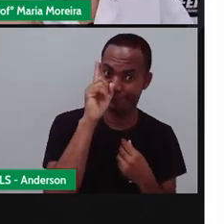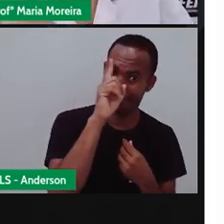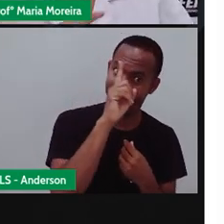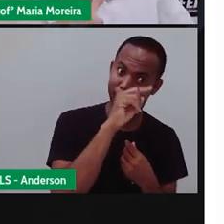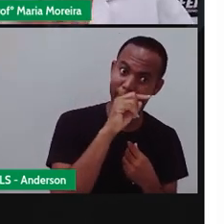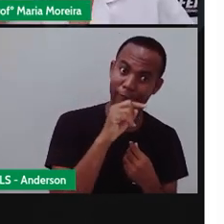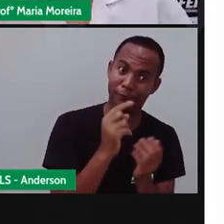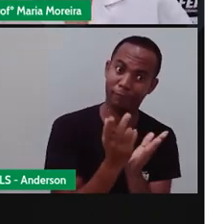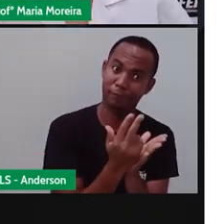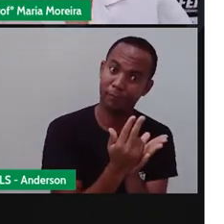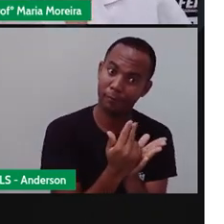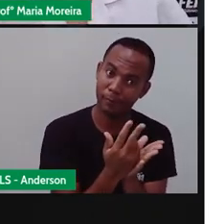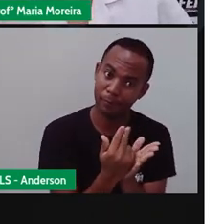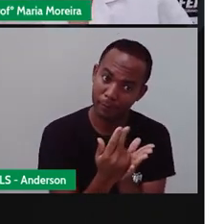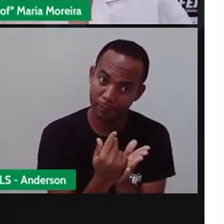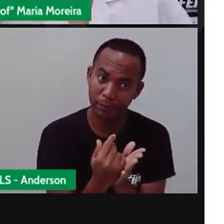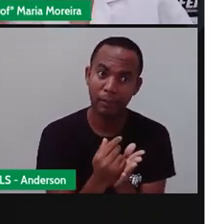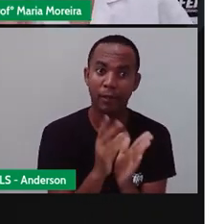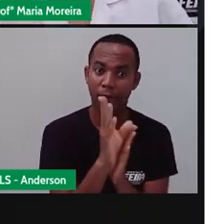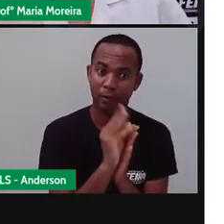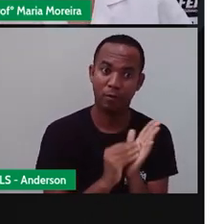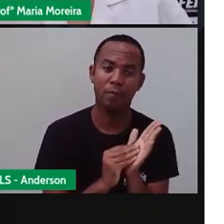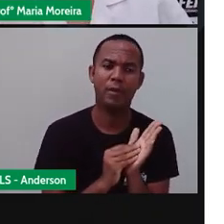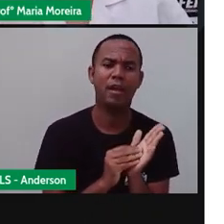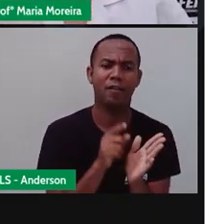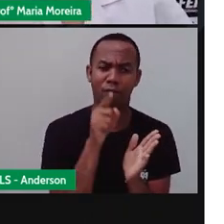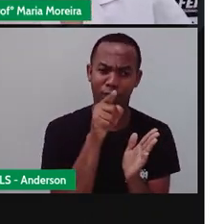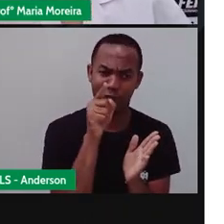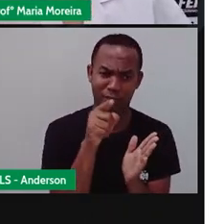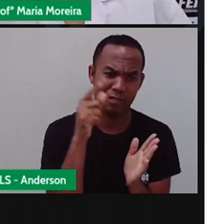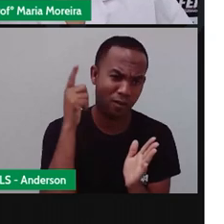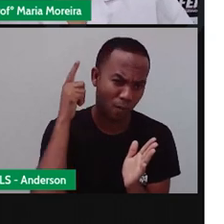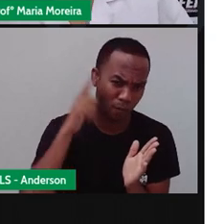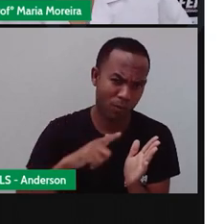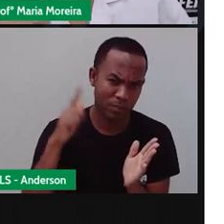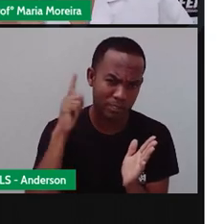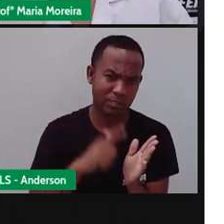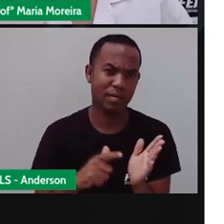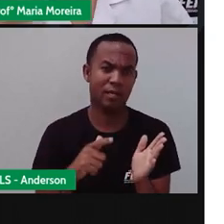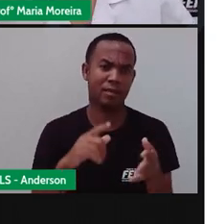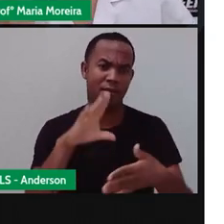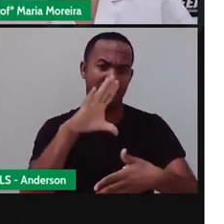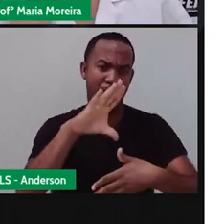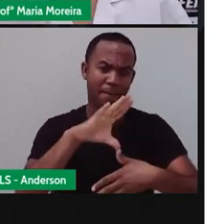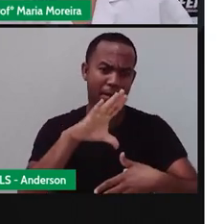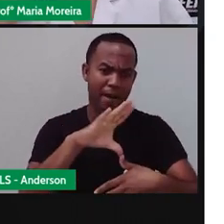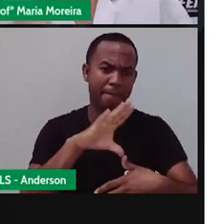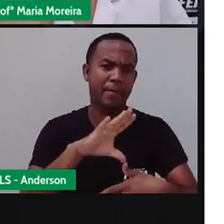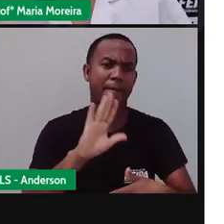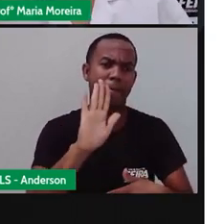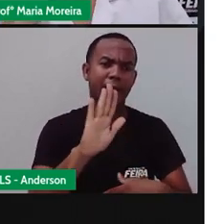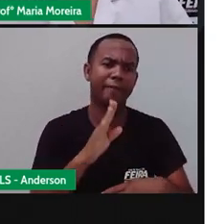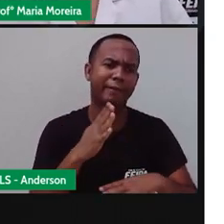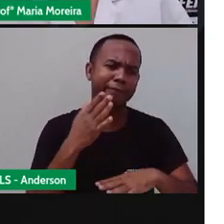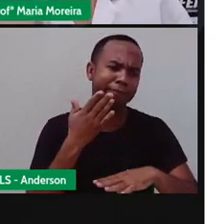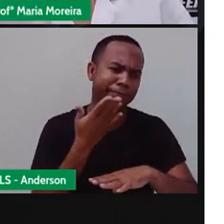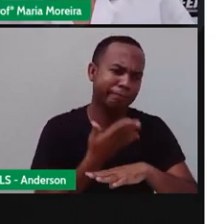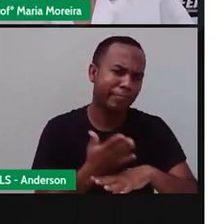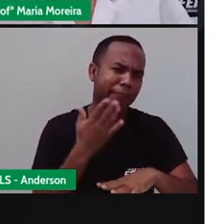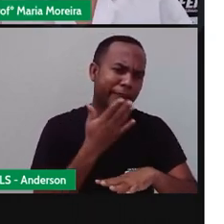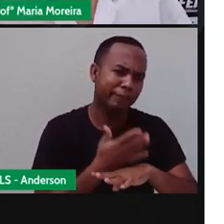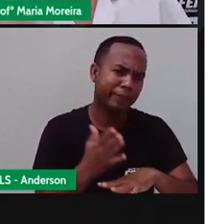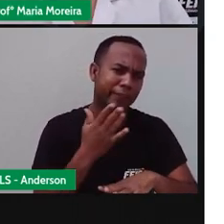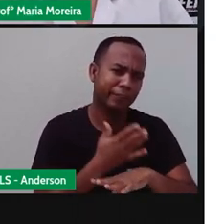parece, mas não é. Você consegue fazer um mapa e aí, à medida que você for treinando, treinando, treinando,